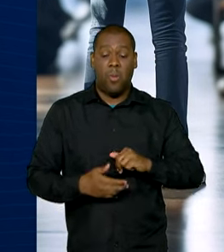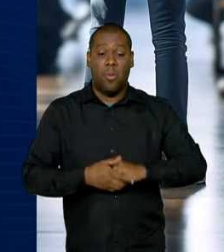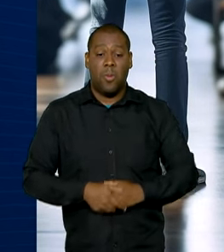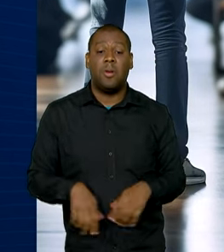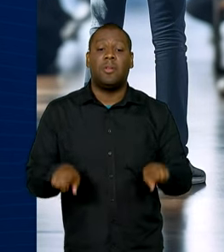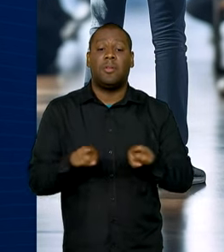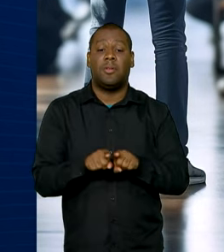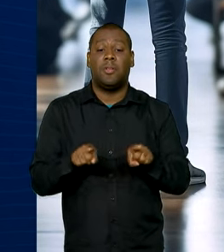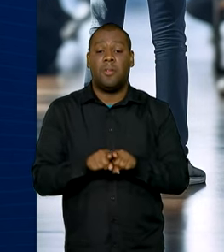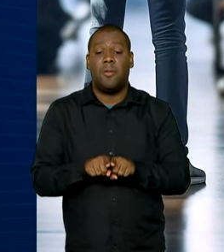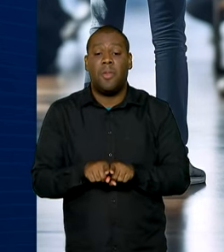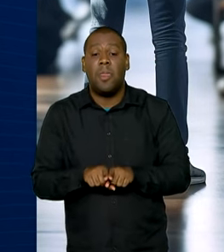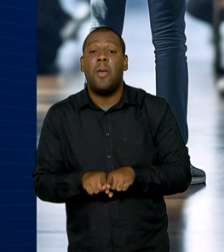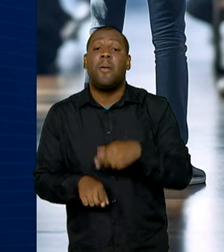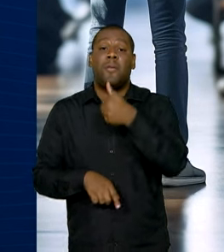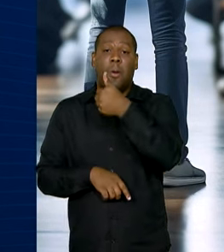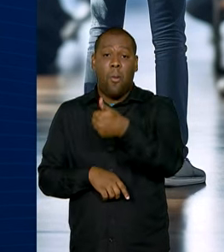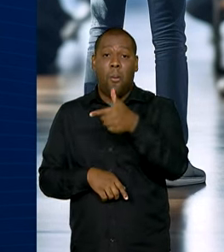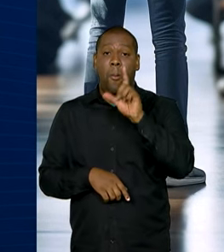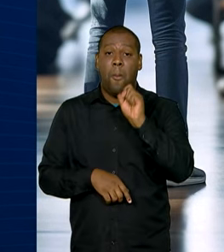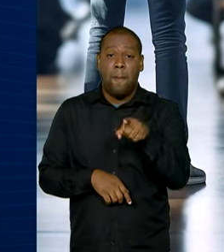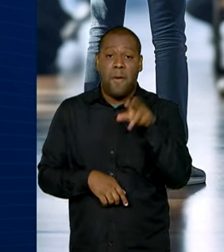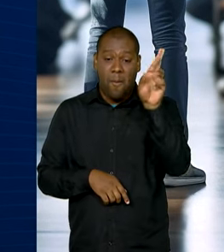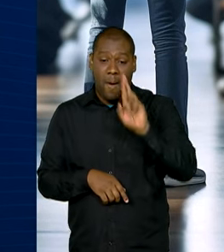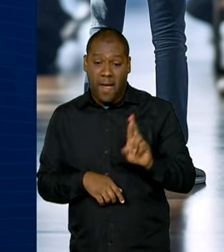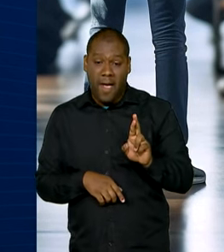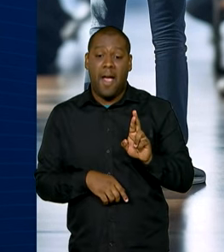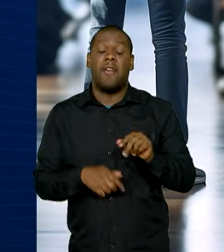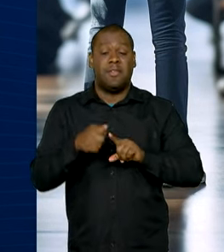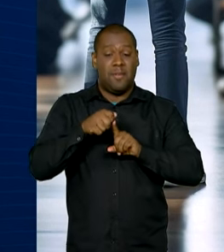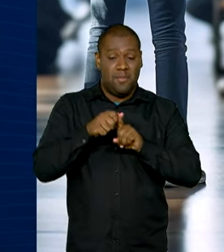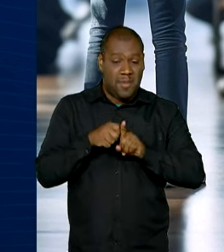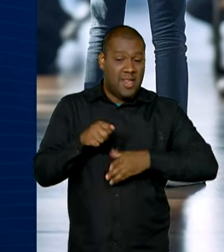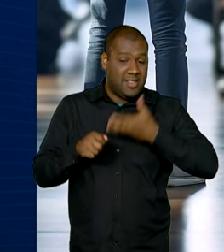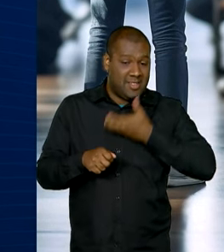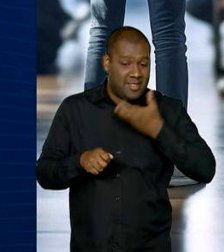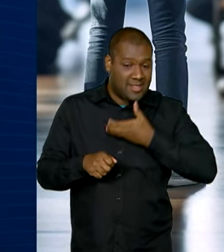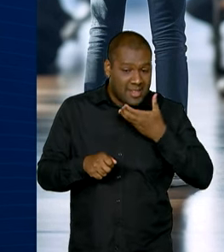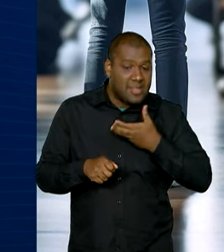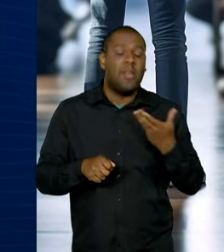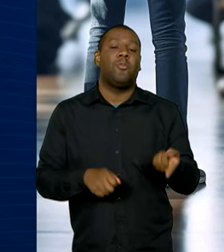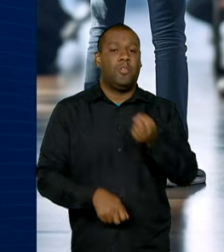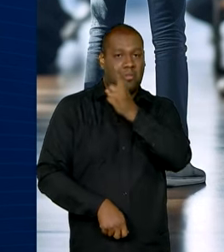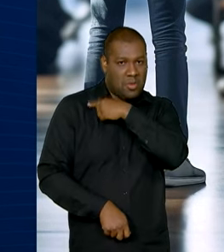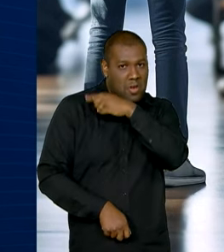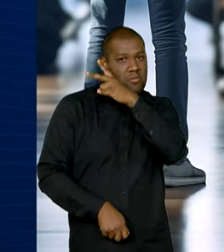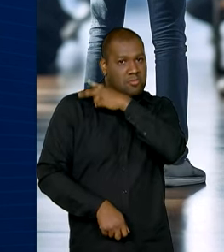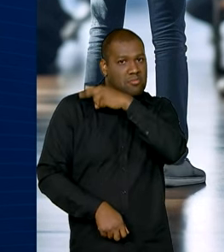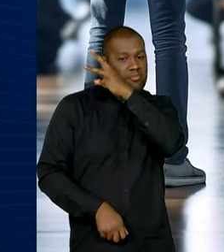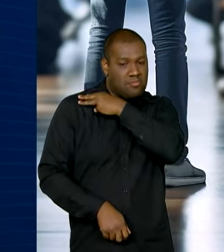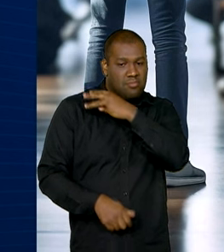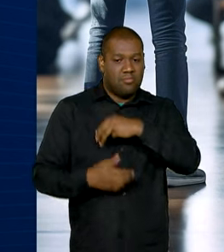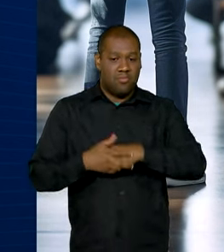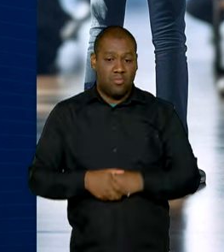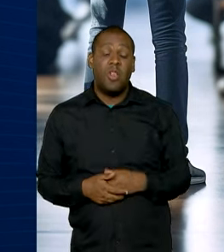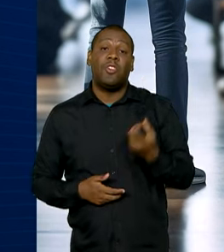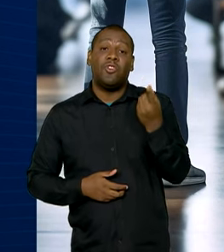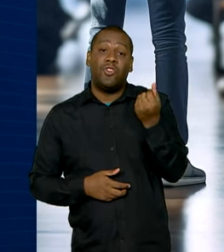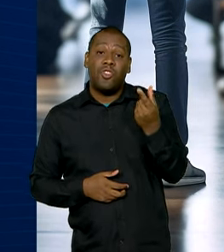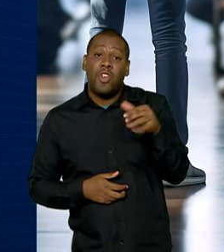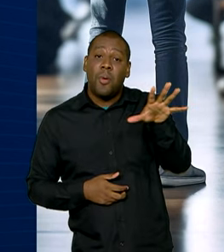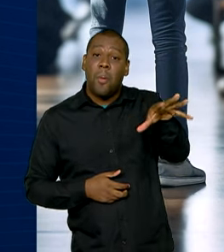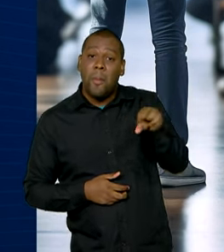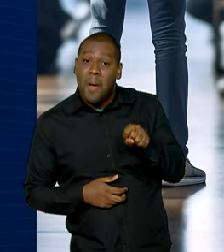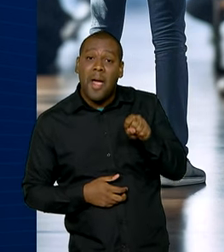além dos depósitos de mil reais ao final de cada ano concluído. Esse valor poderá ser retirado da